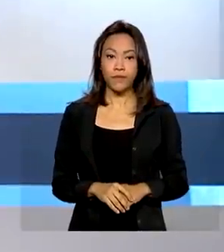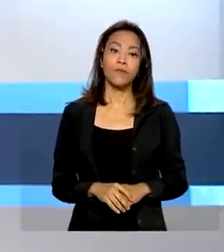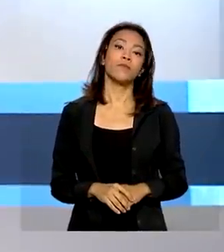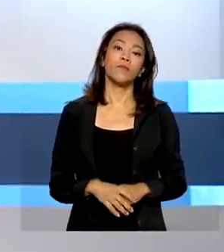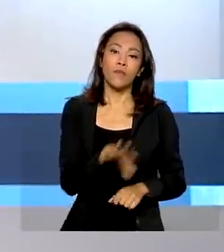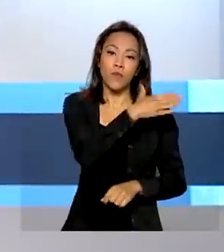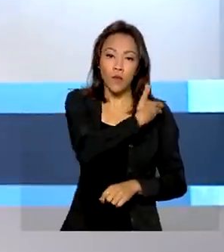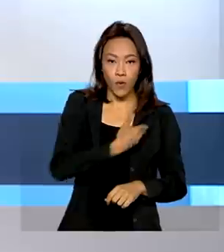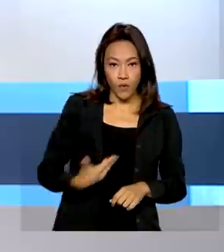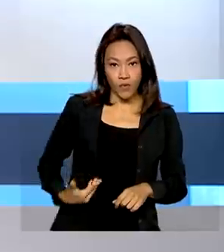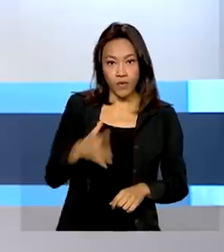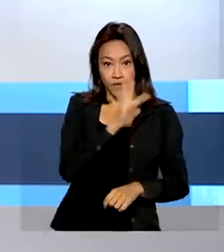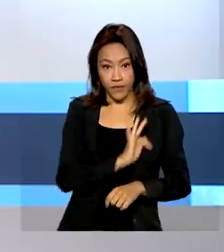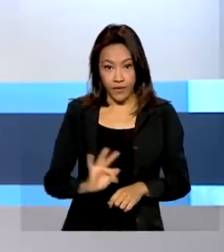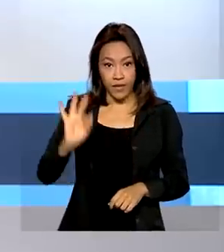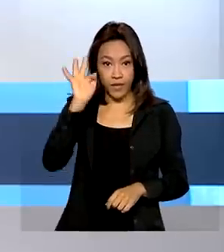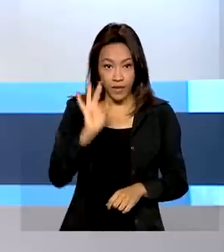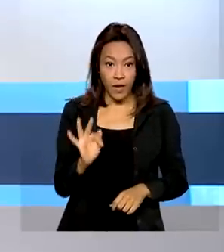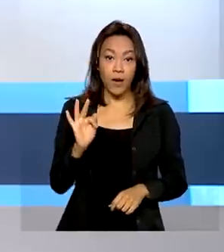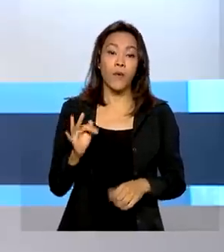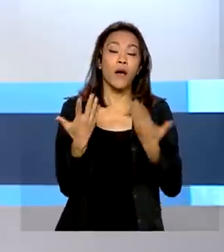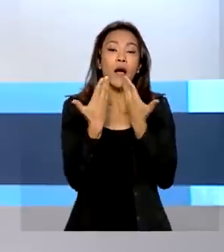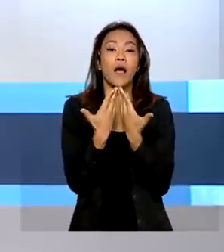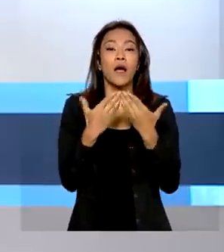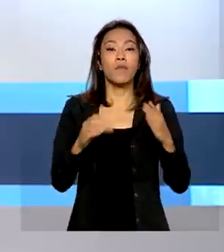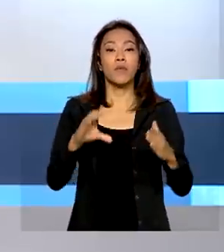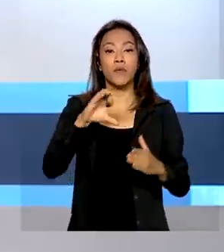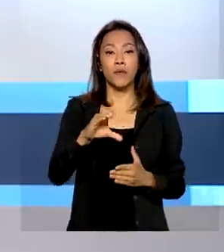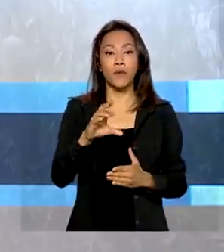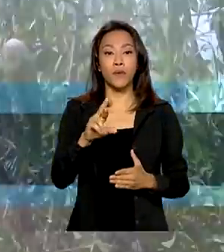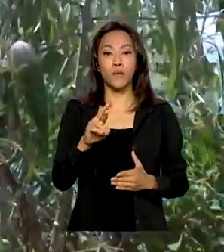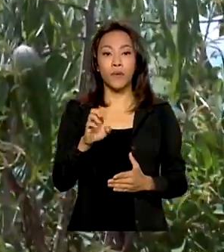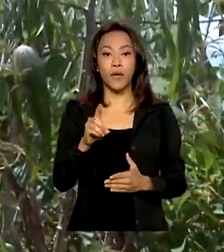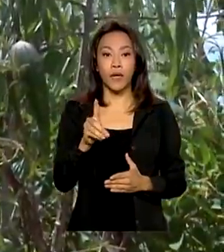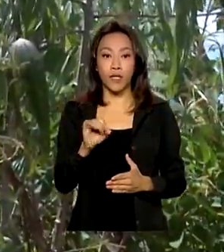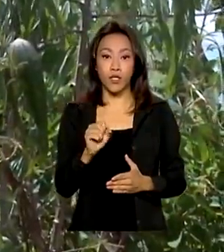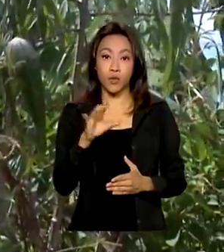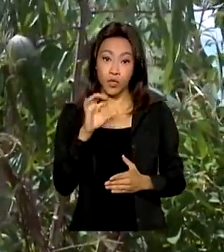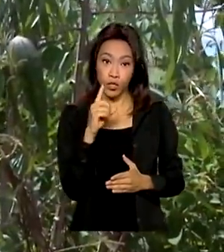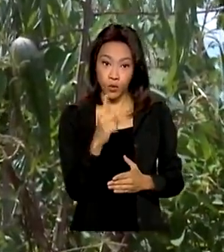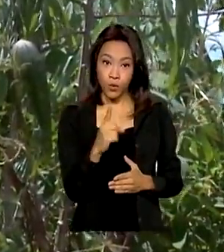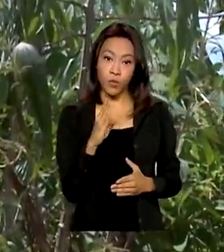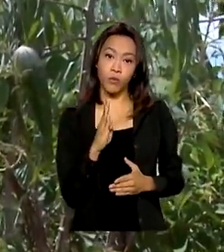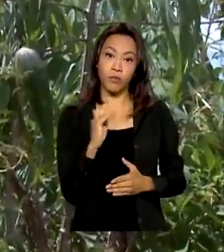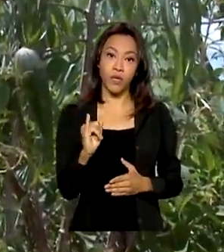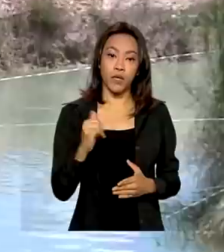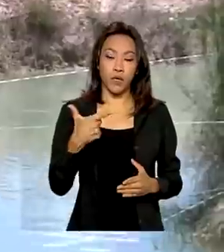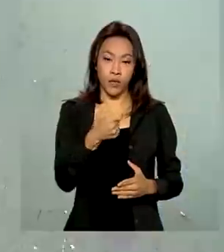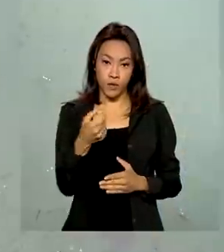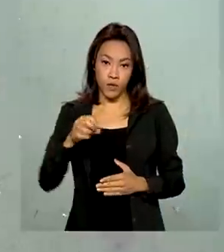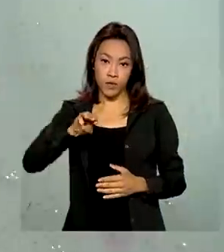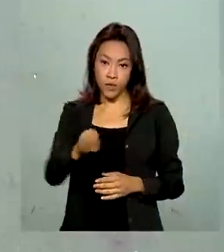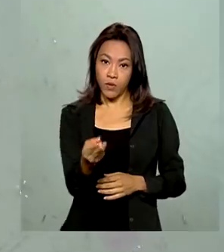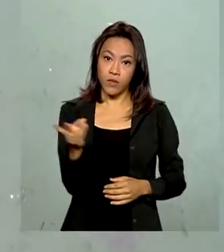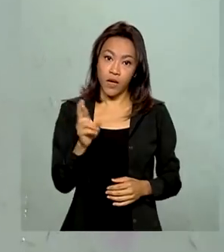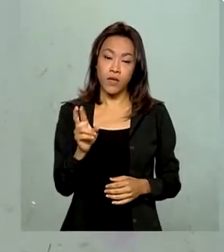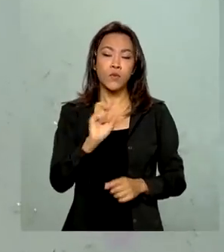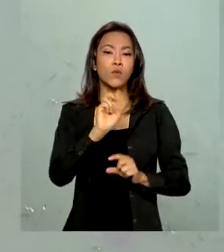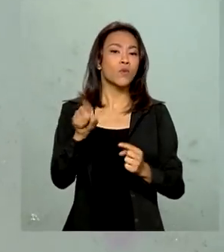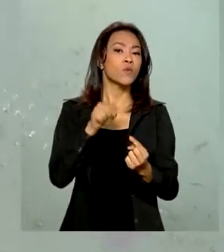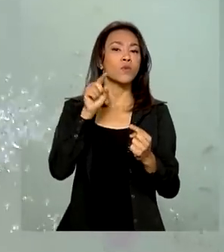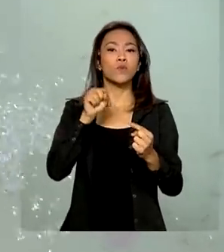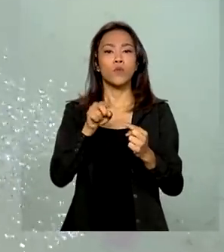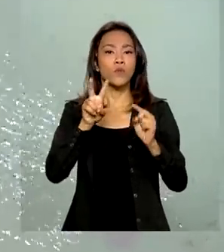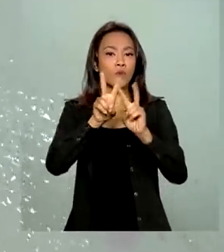governo federal abriu um crédito extraordinário de 1 bilhão e 200 milhões de reais para a concessão de descontos em